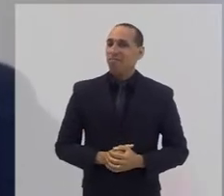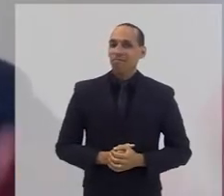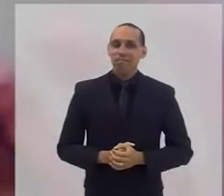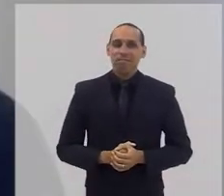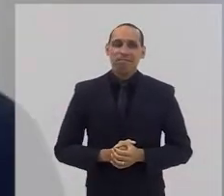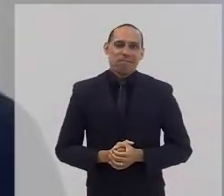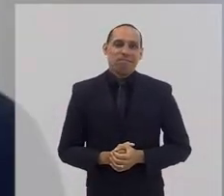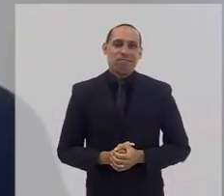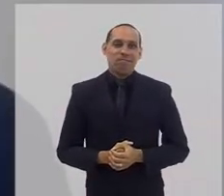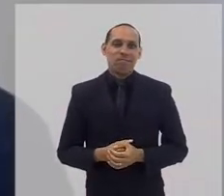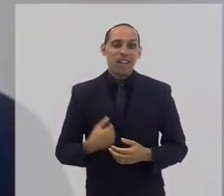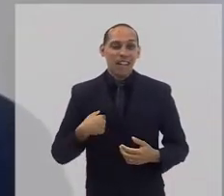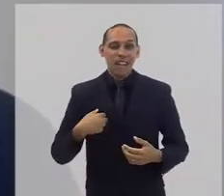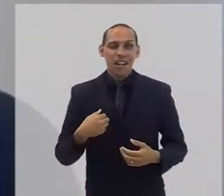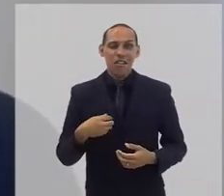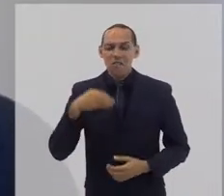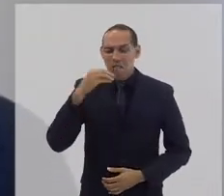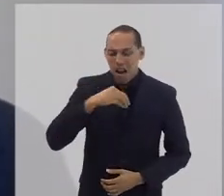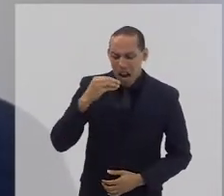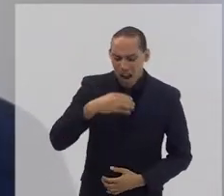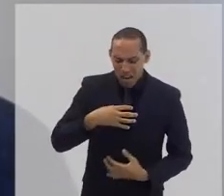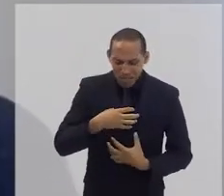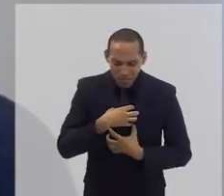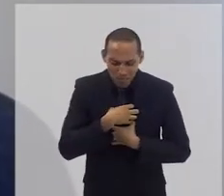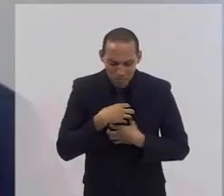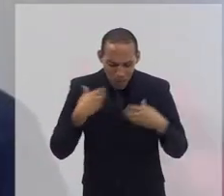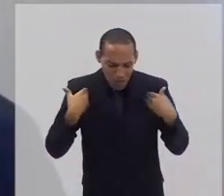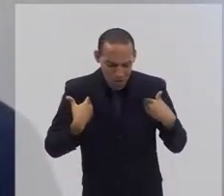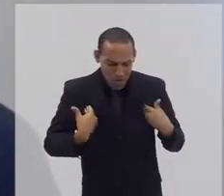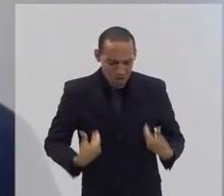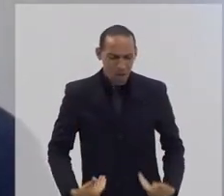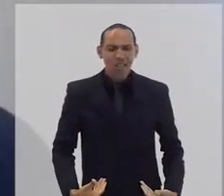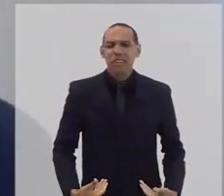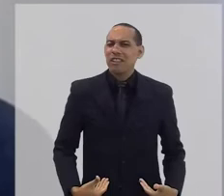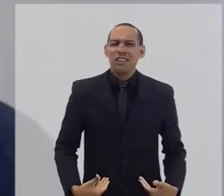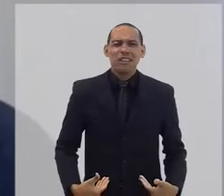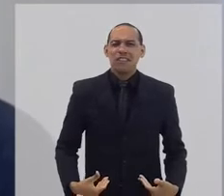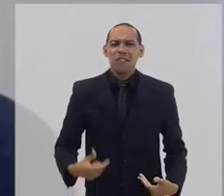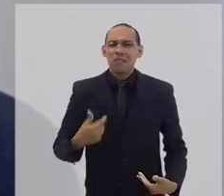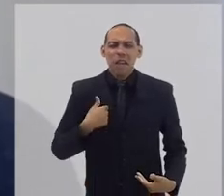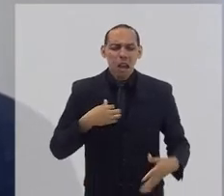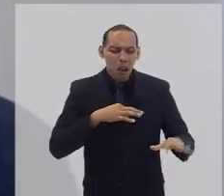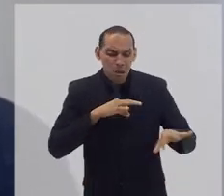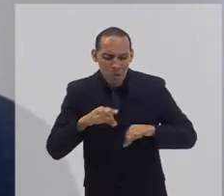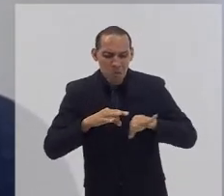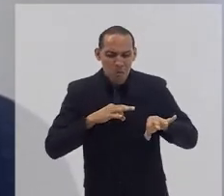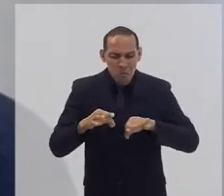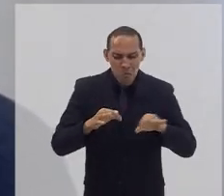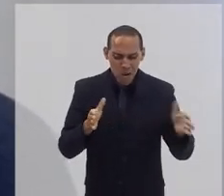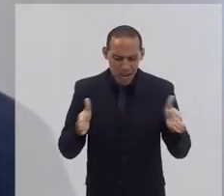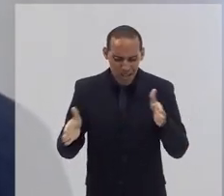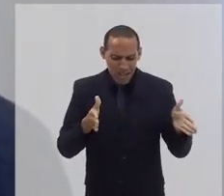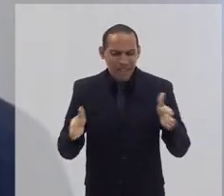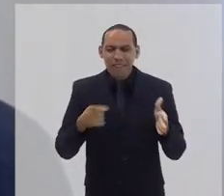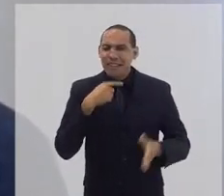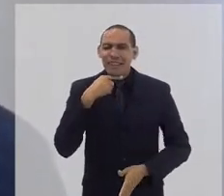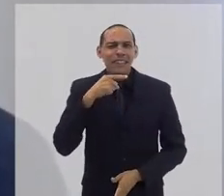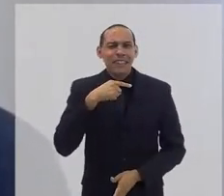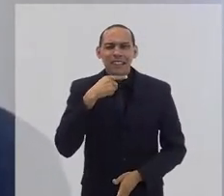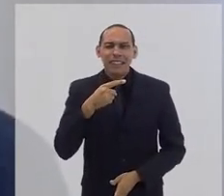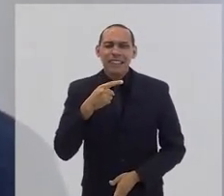e eu não tinha controle sobre aquela situação, quando eu vi que a vida era muito frágil, eu também vi a